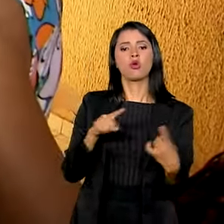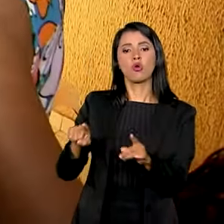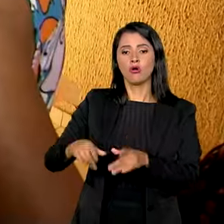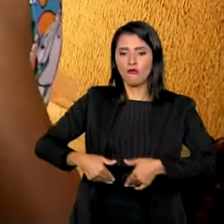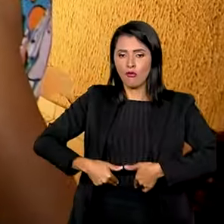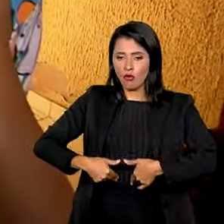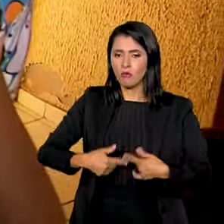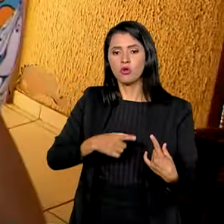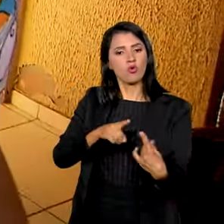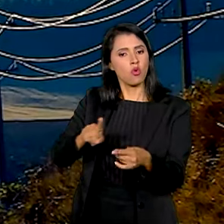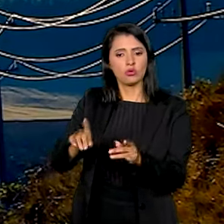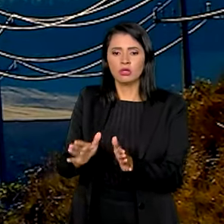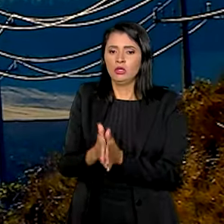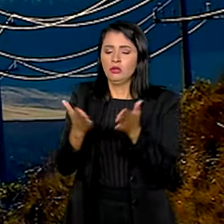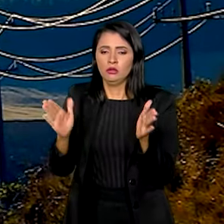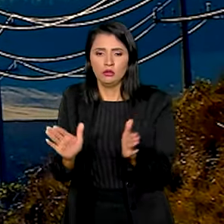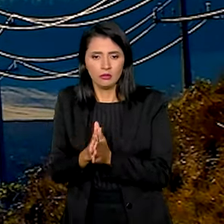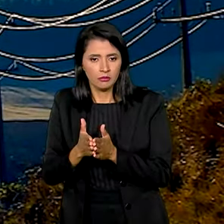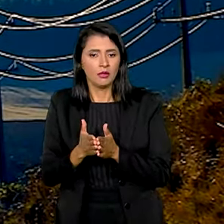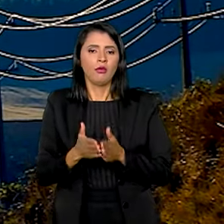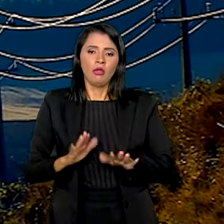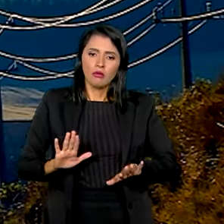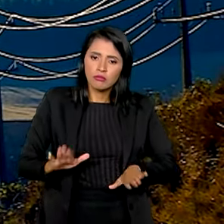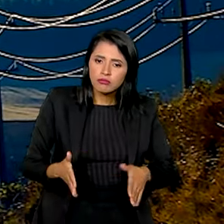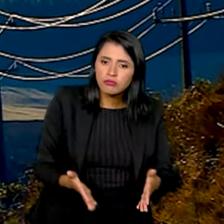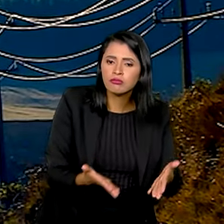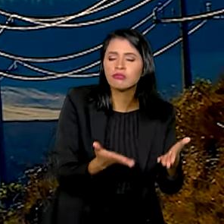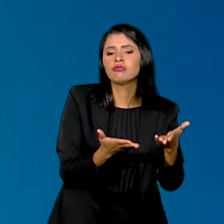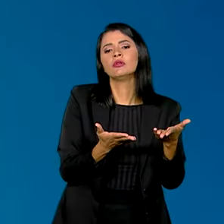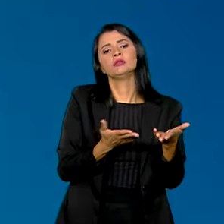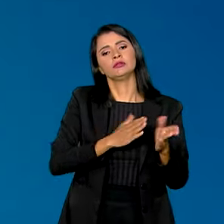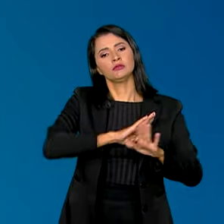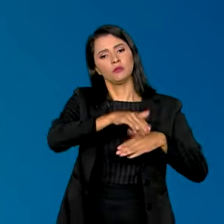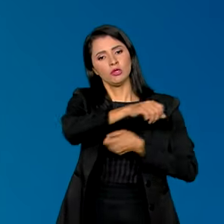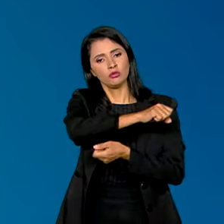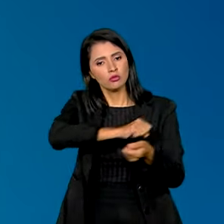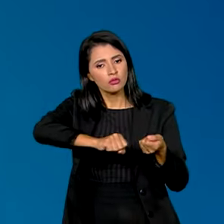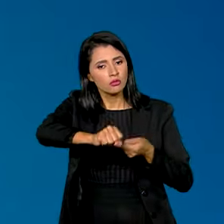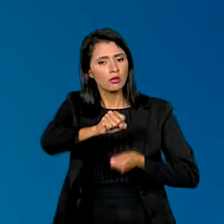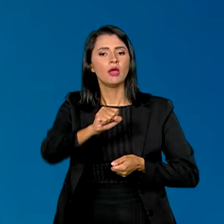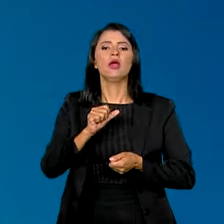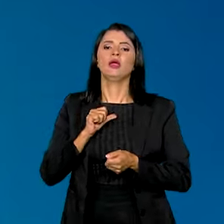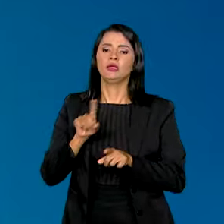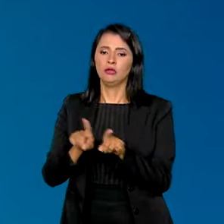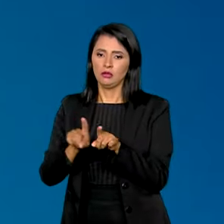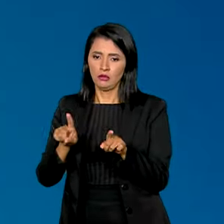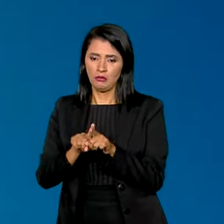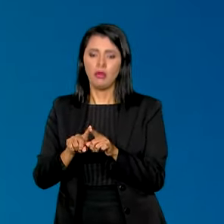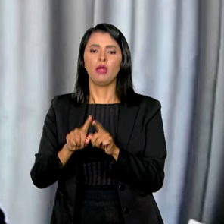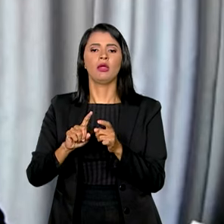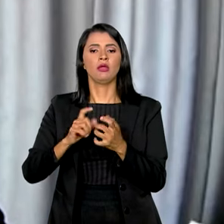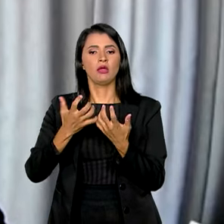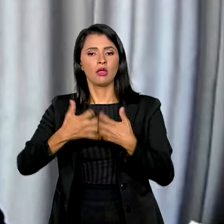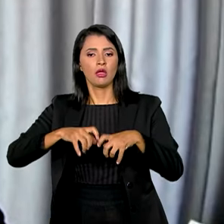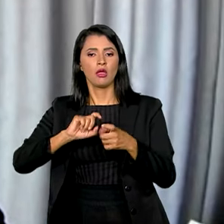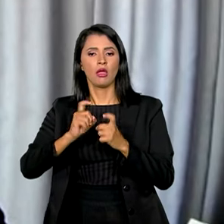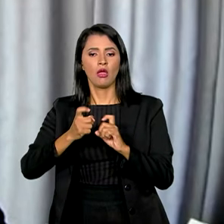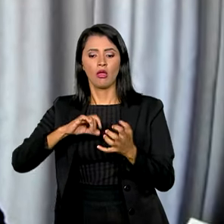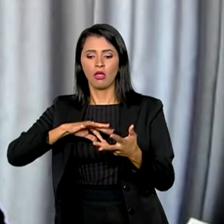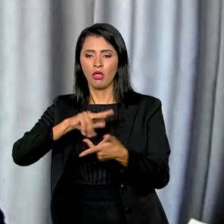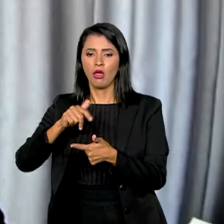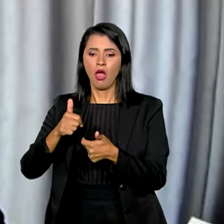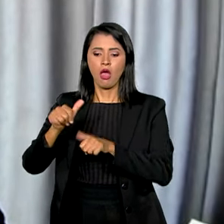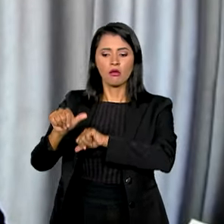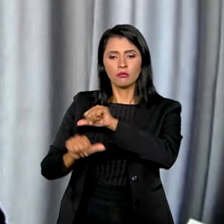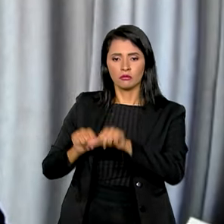e à pobreza, a promoção do desenvolvimento sustentável e a reforma da governança global. É